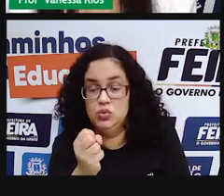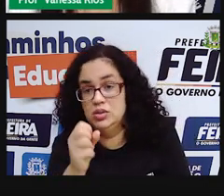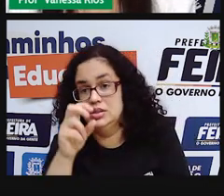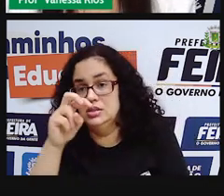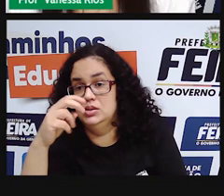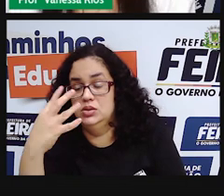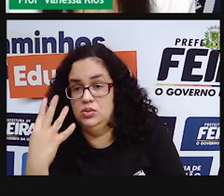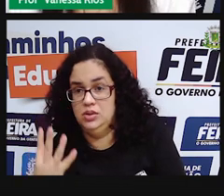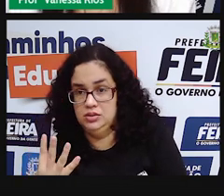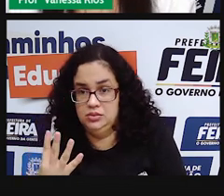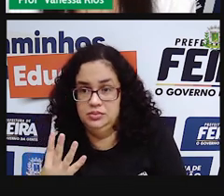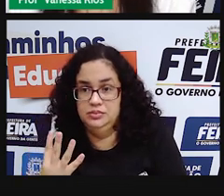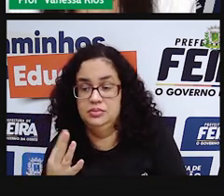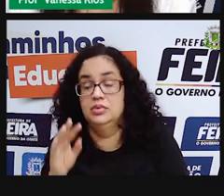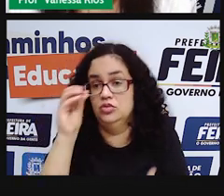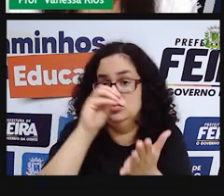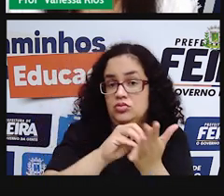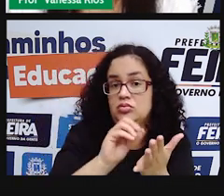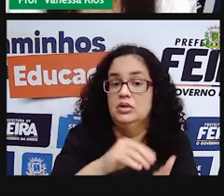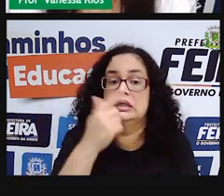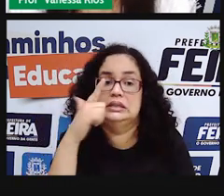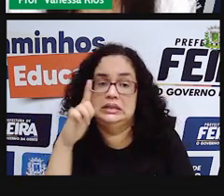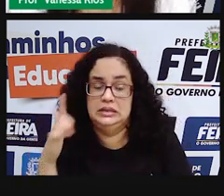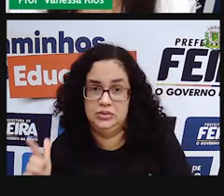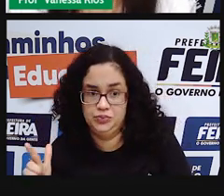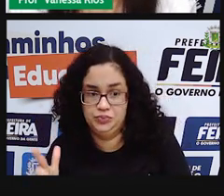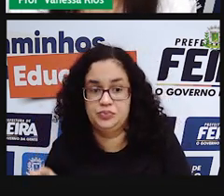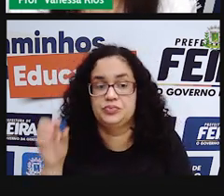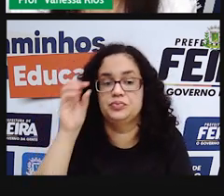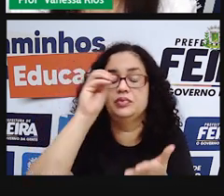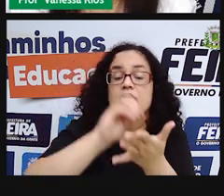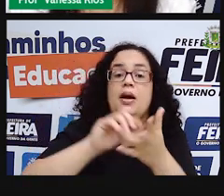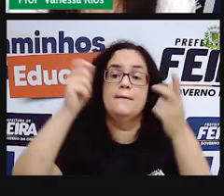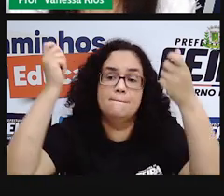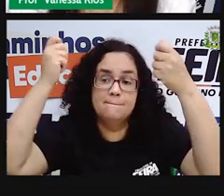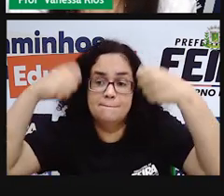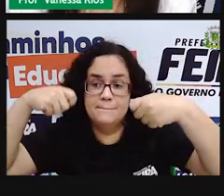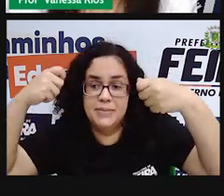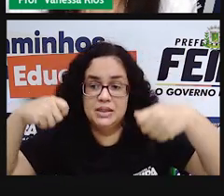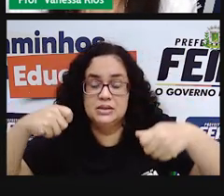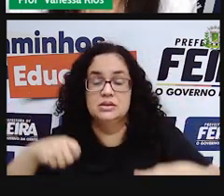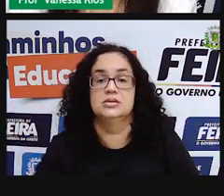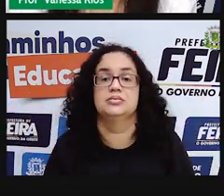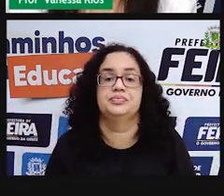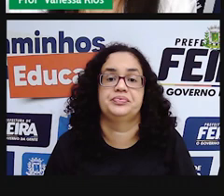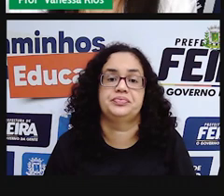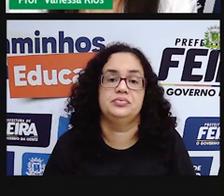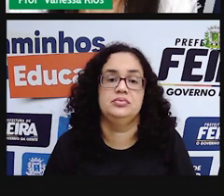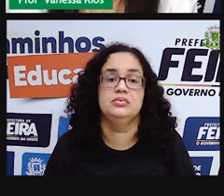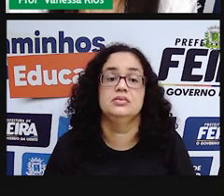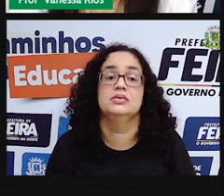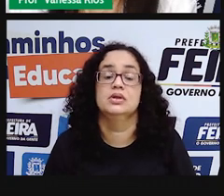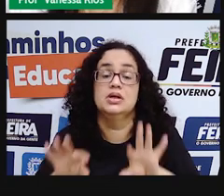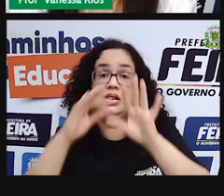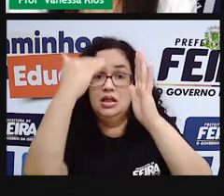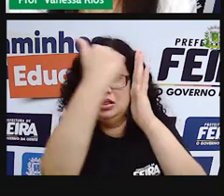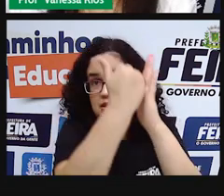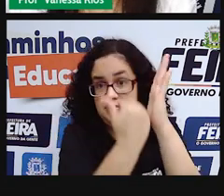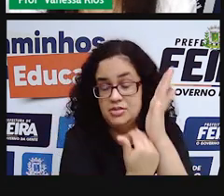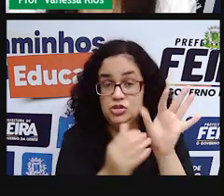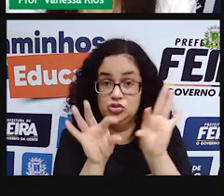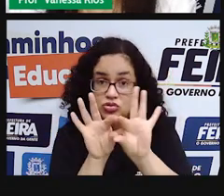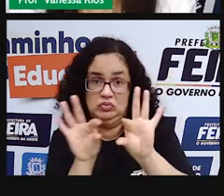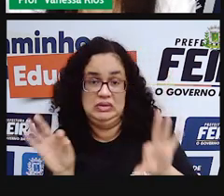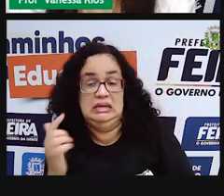54. O resto não está completo. A gente precisa completar com os valores. E na linha, né, embaixo, não tem